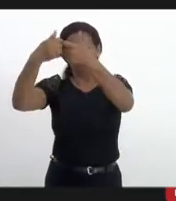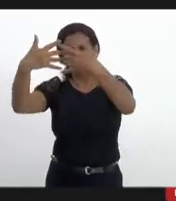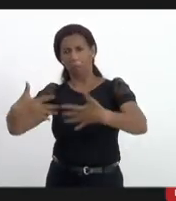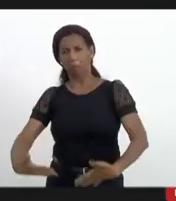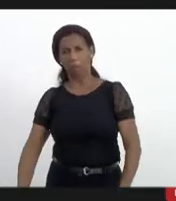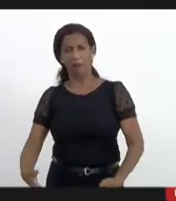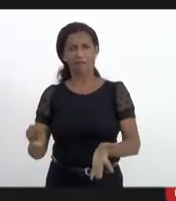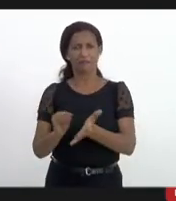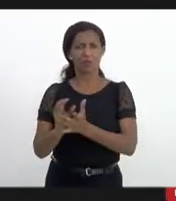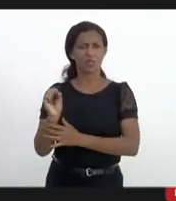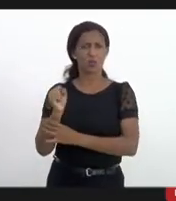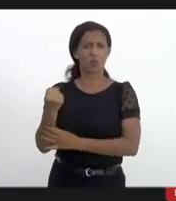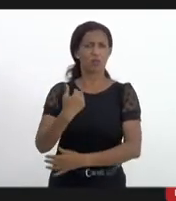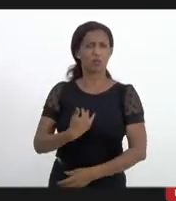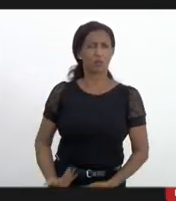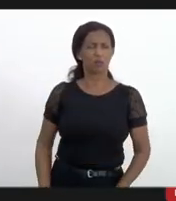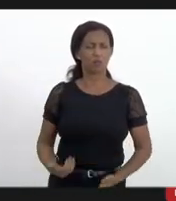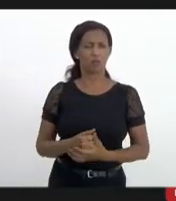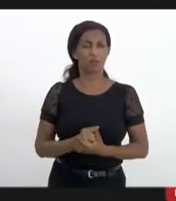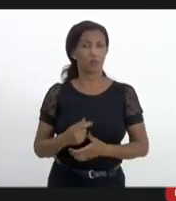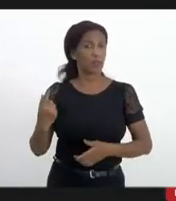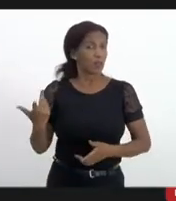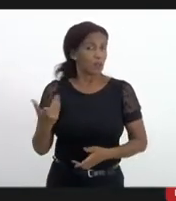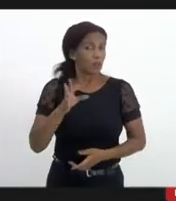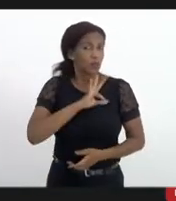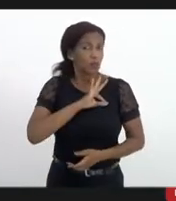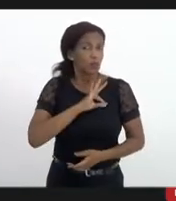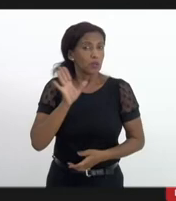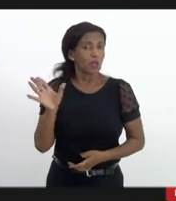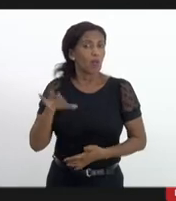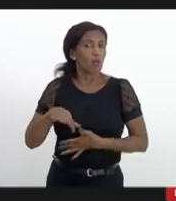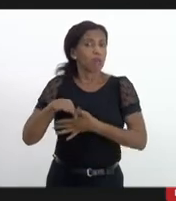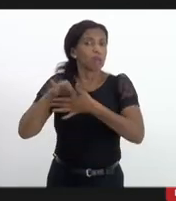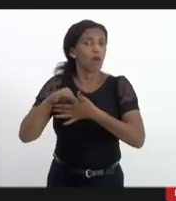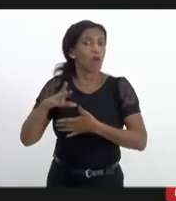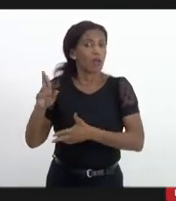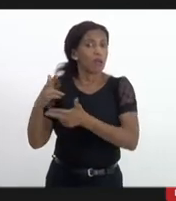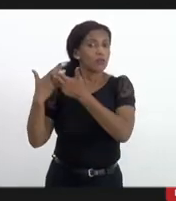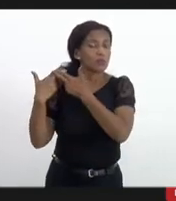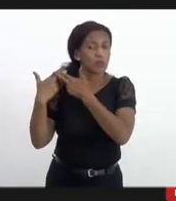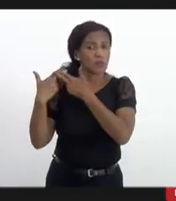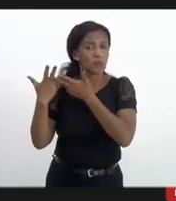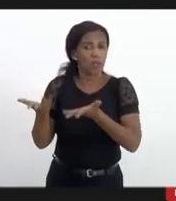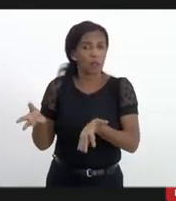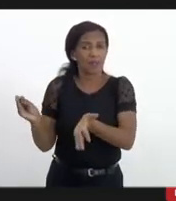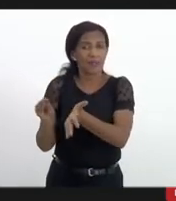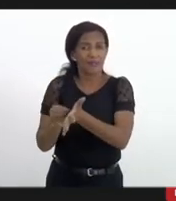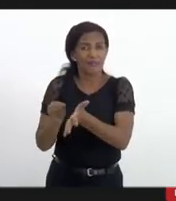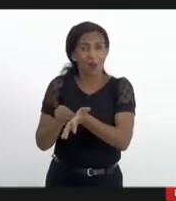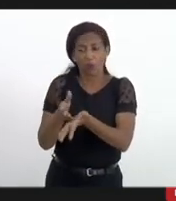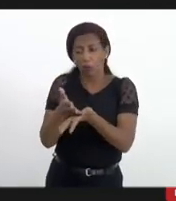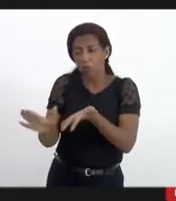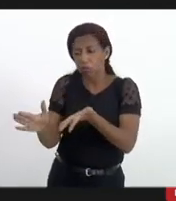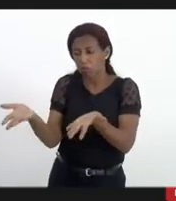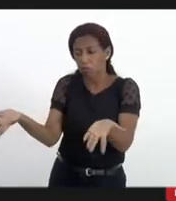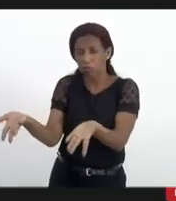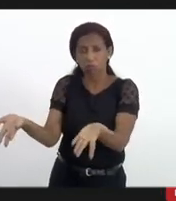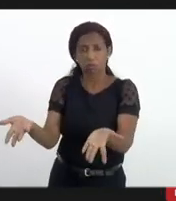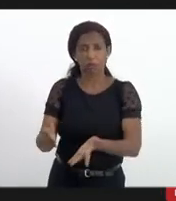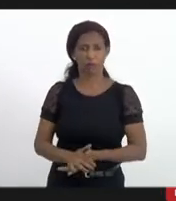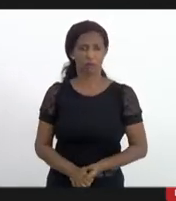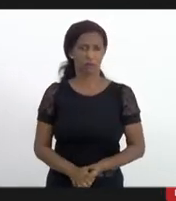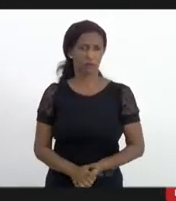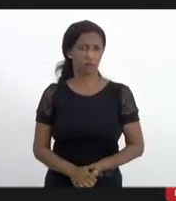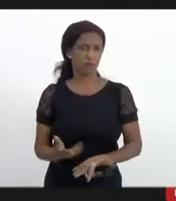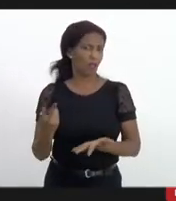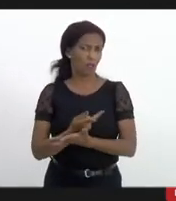na insegurança pública e as polícias são responsáveis por dar conta dessa falta do resto essa conta não é